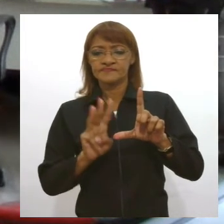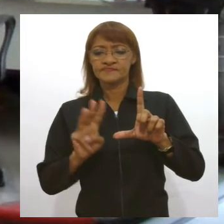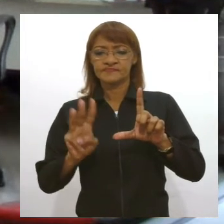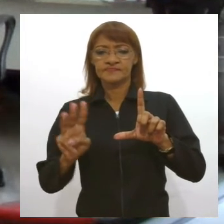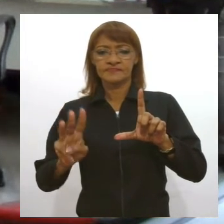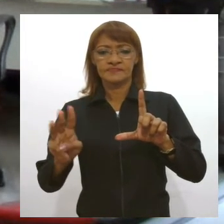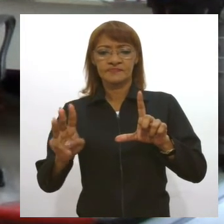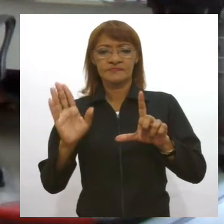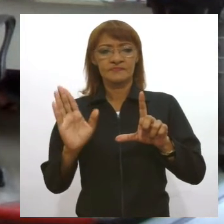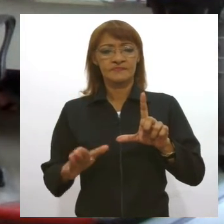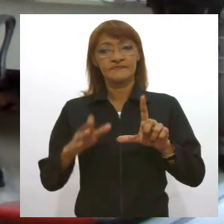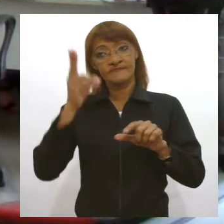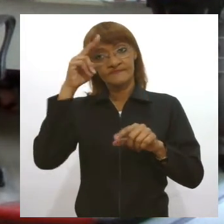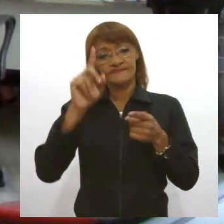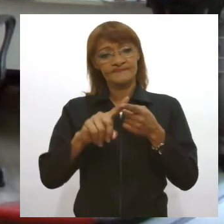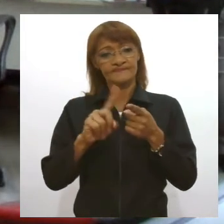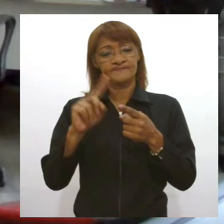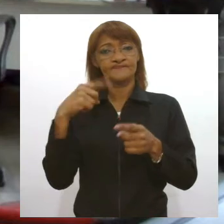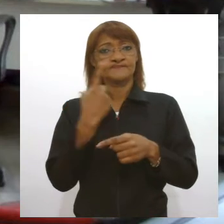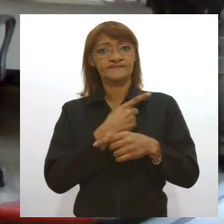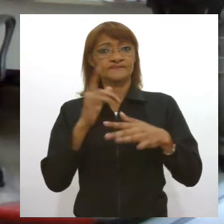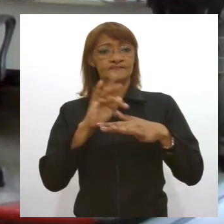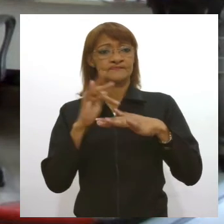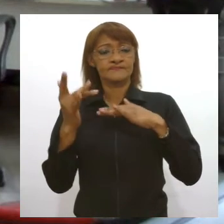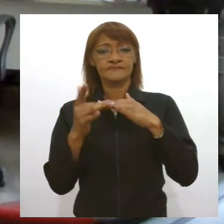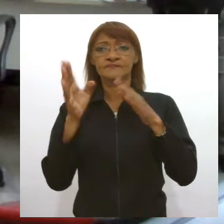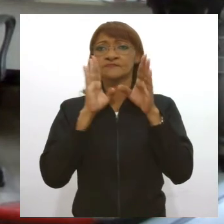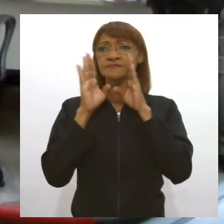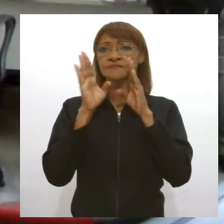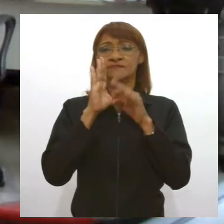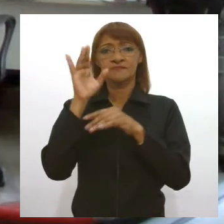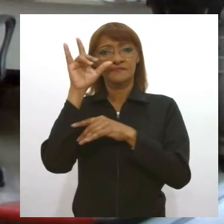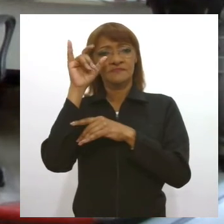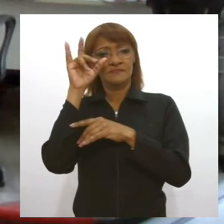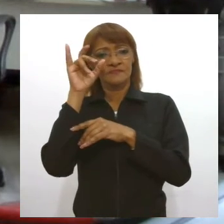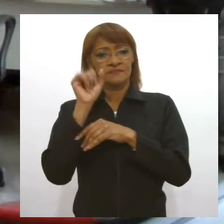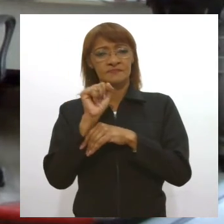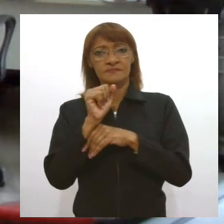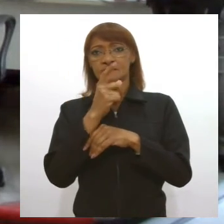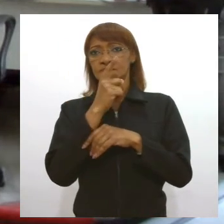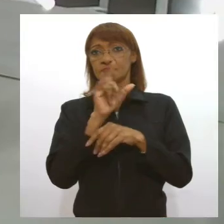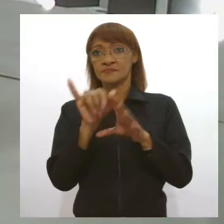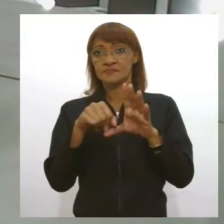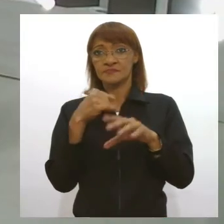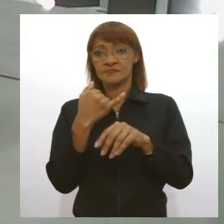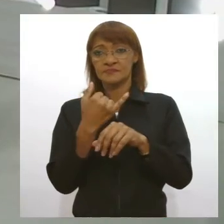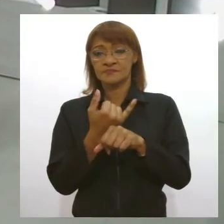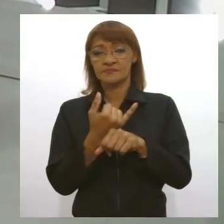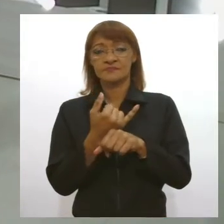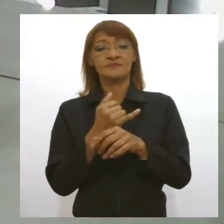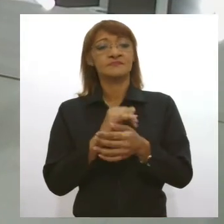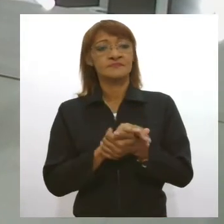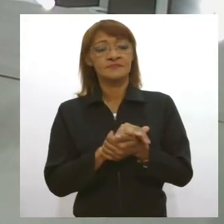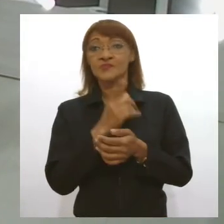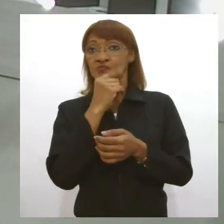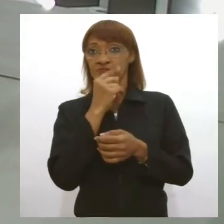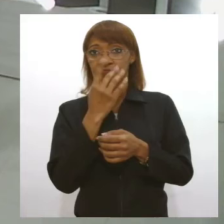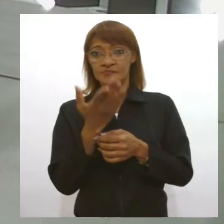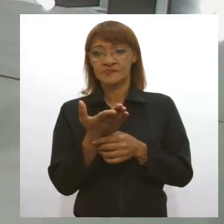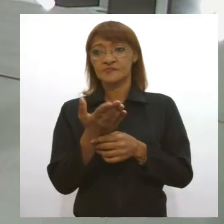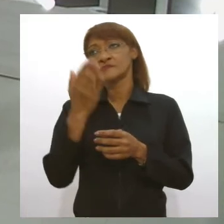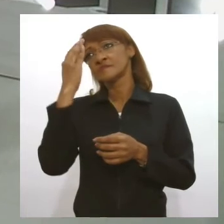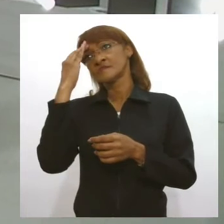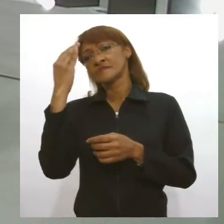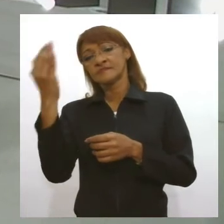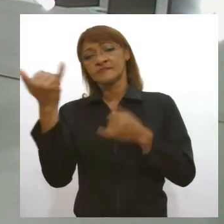Notícias. Lembrando que também estamos nas redes sociais no Facebook, no Instagram e no Twitter. Etienne, muito obrigada pelas suas informações